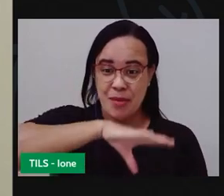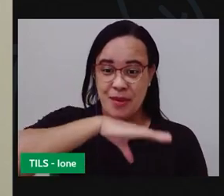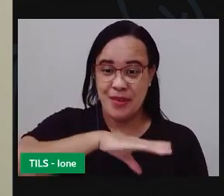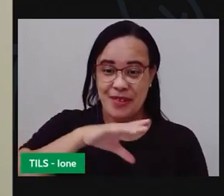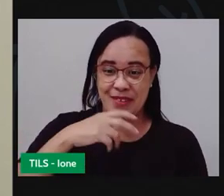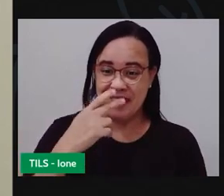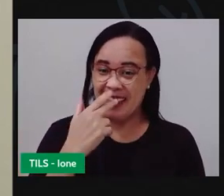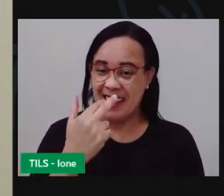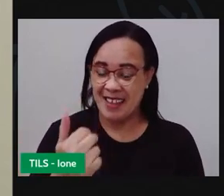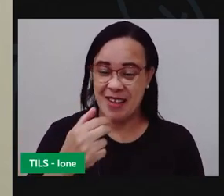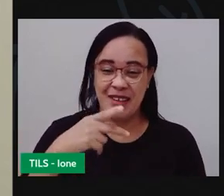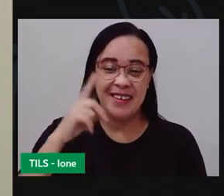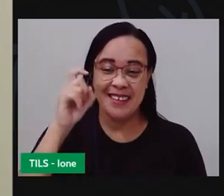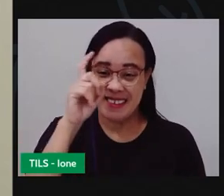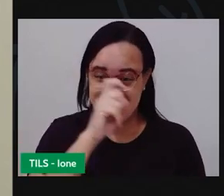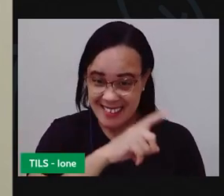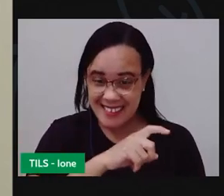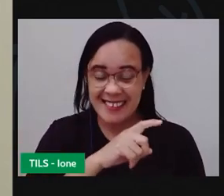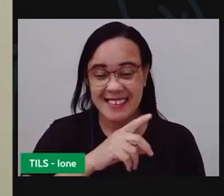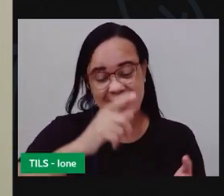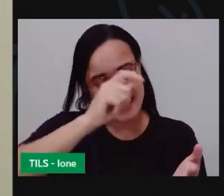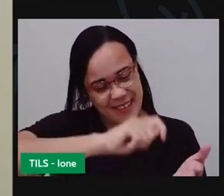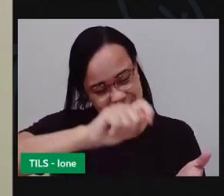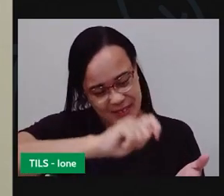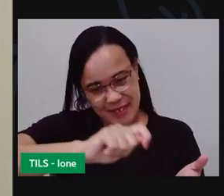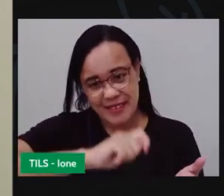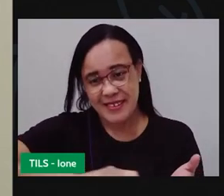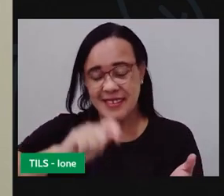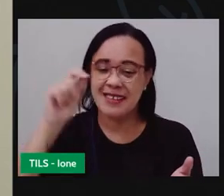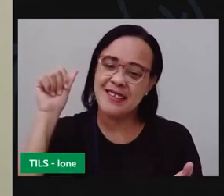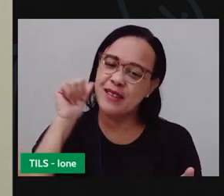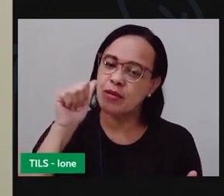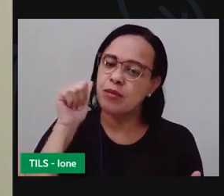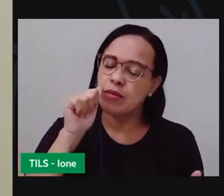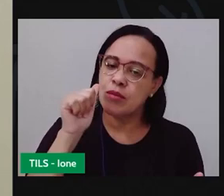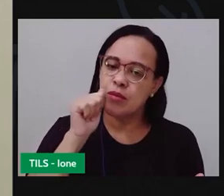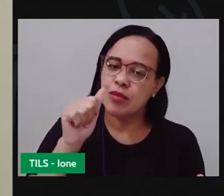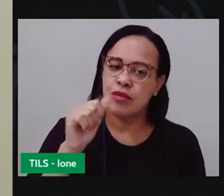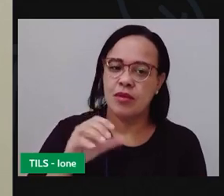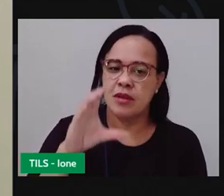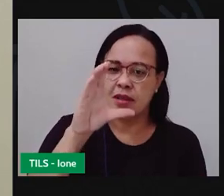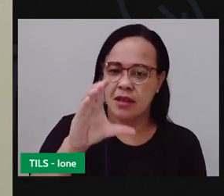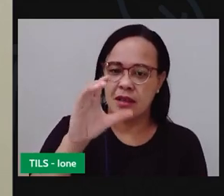Ele foi escrito pela autora Cista.